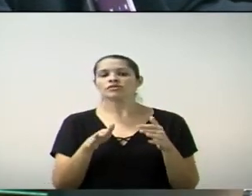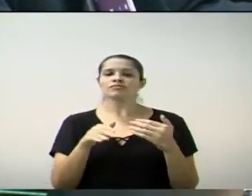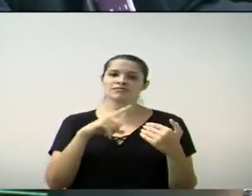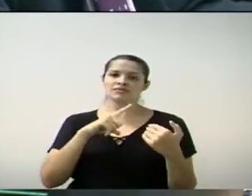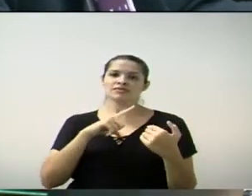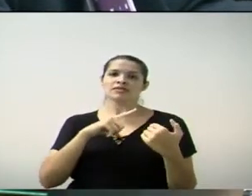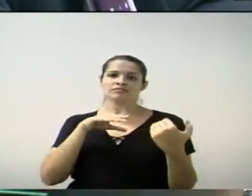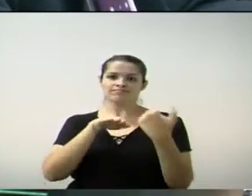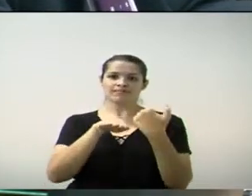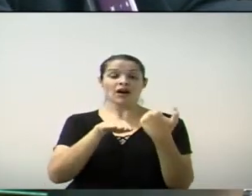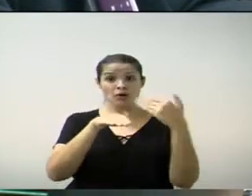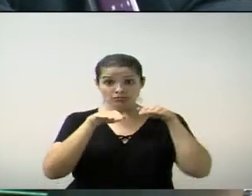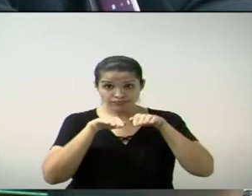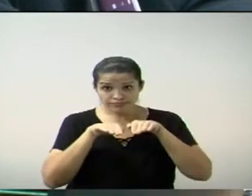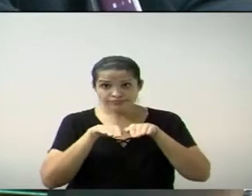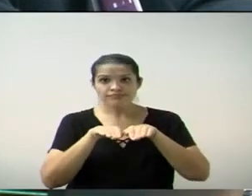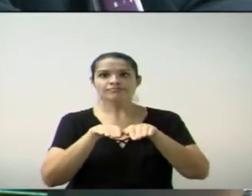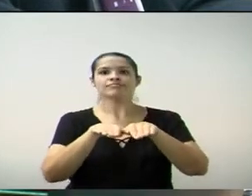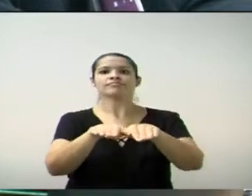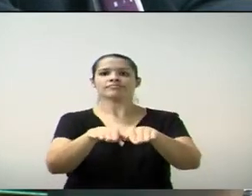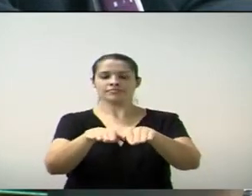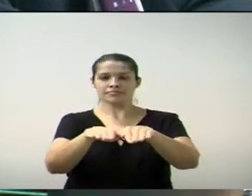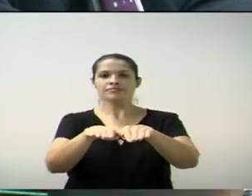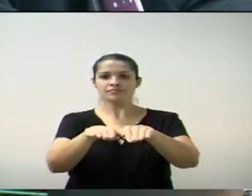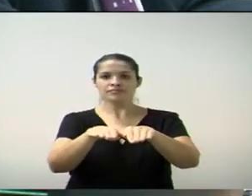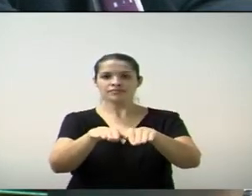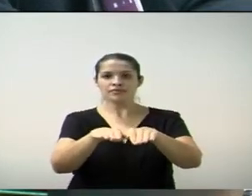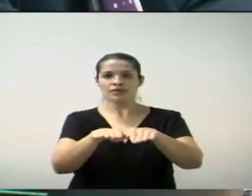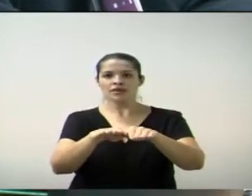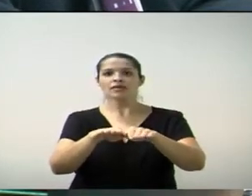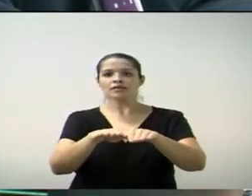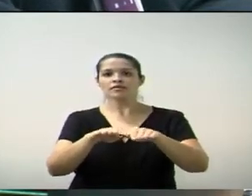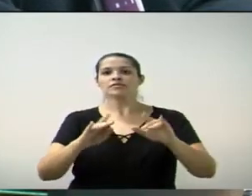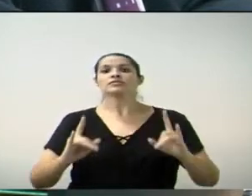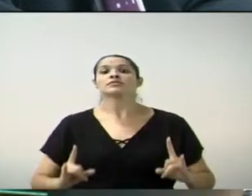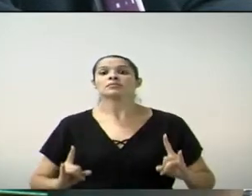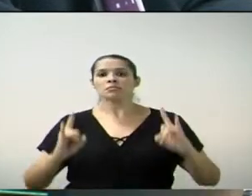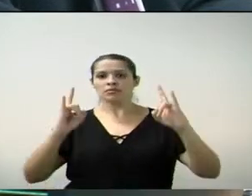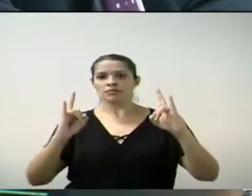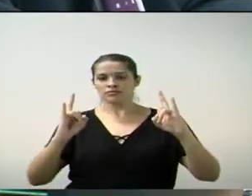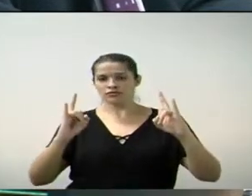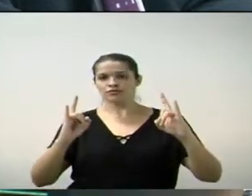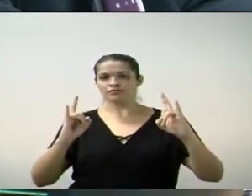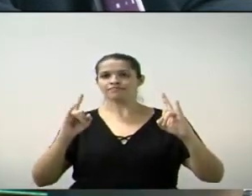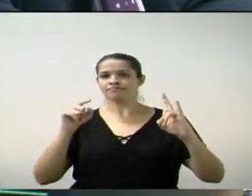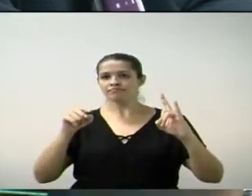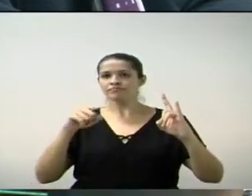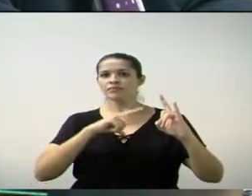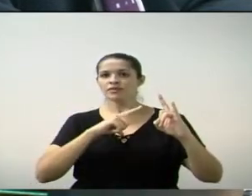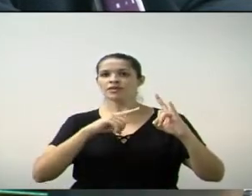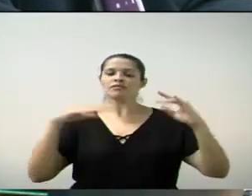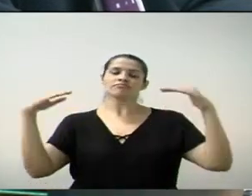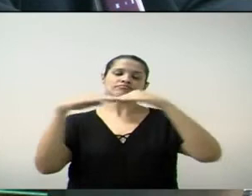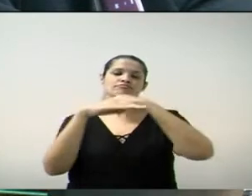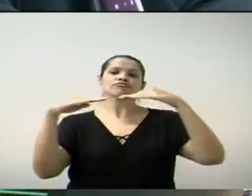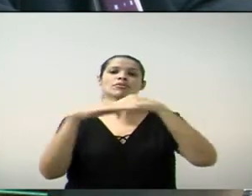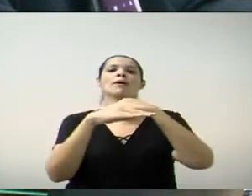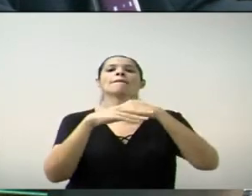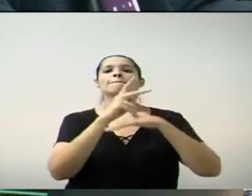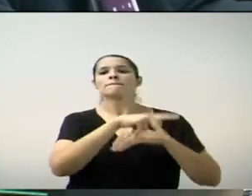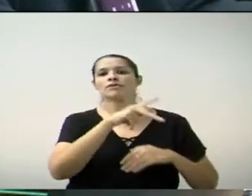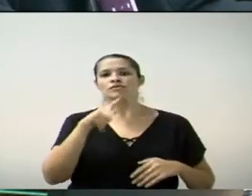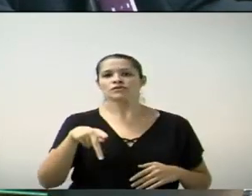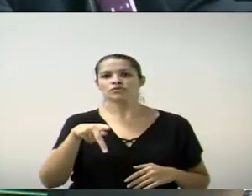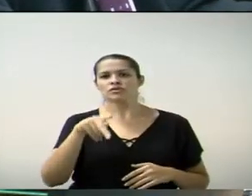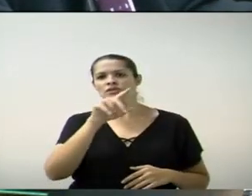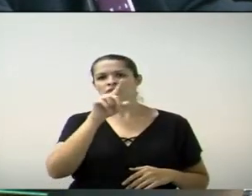único de direção para sentido duplo da ponte Chamas do Progresso, onde dá acesso à rodovia professor Zeferino